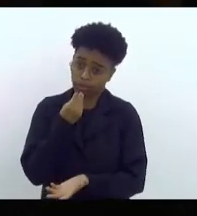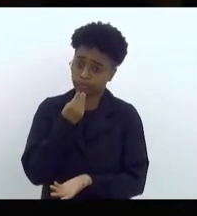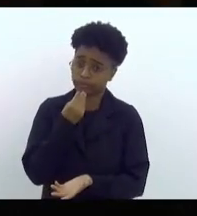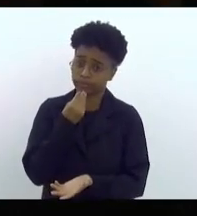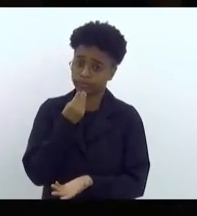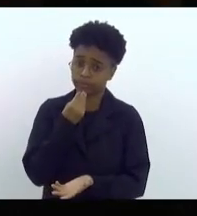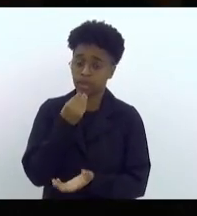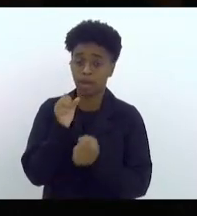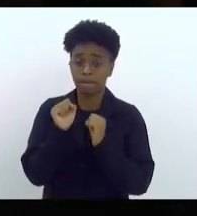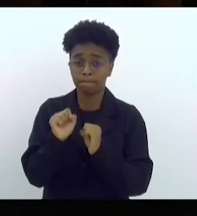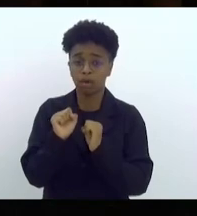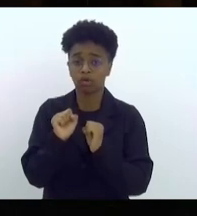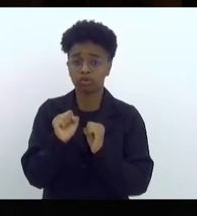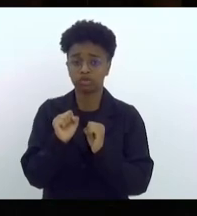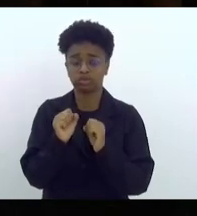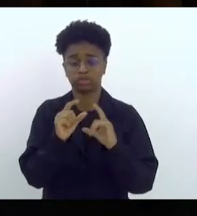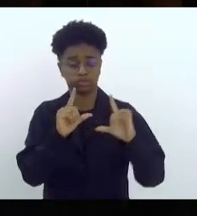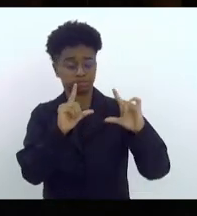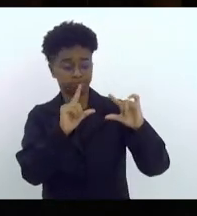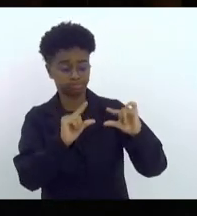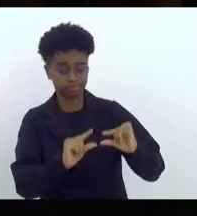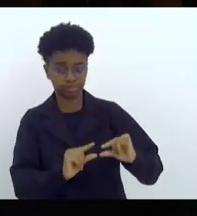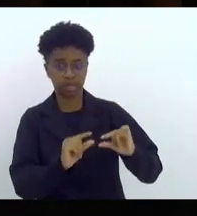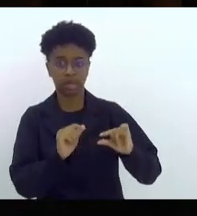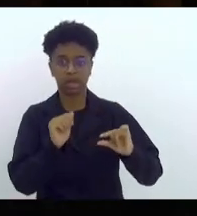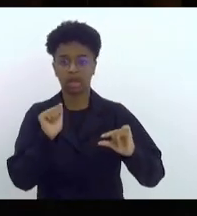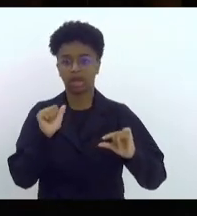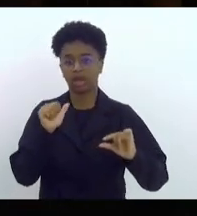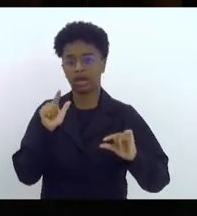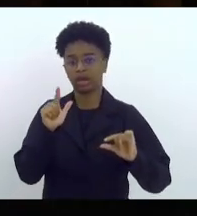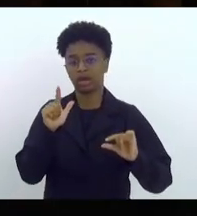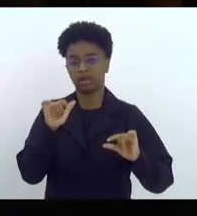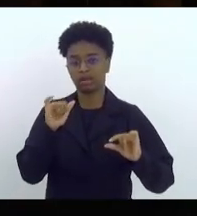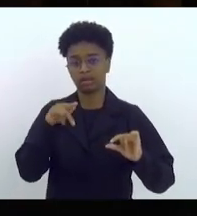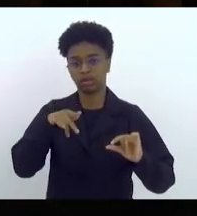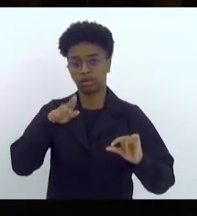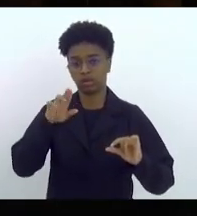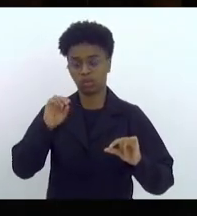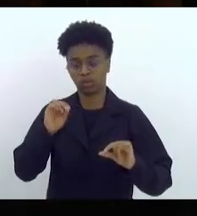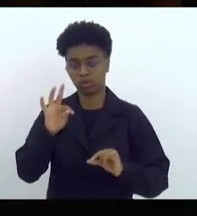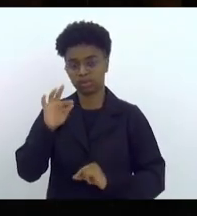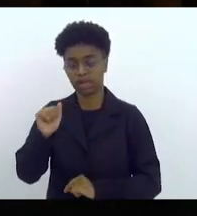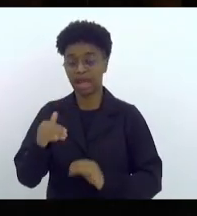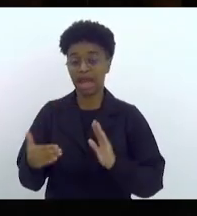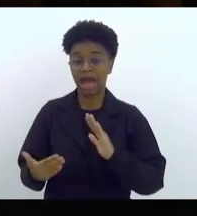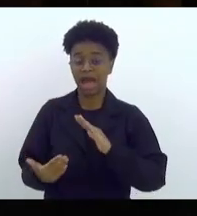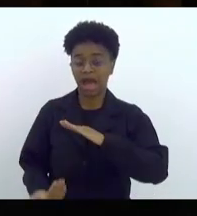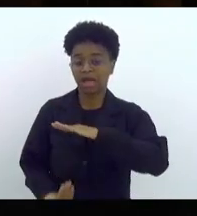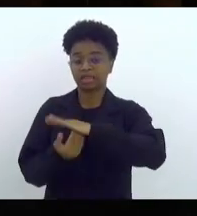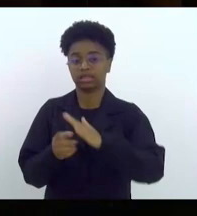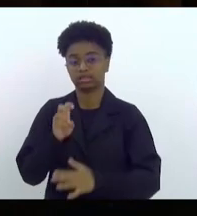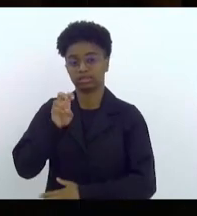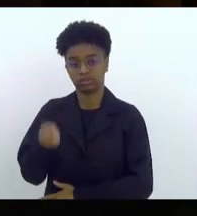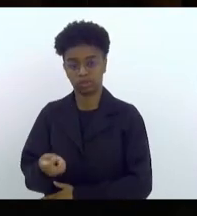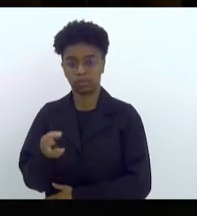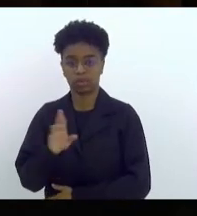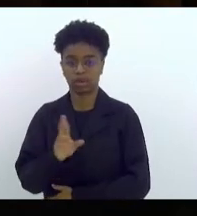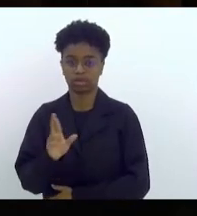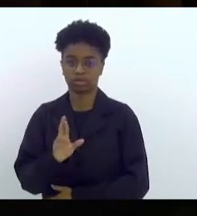você pode reduzir e zerar as alíquotas até 5 mil reais e ponderar